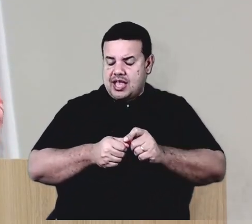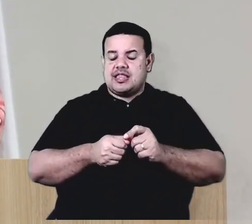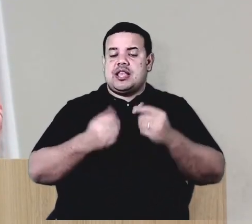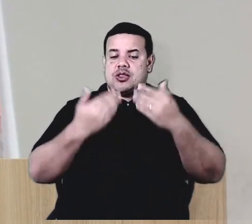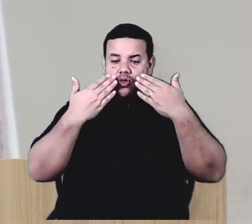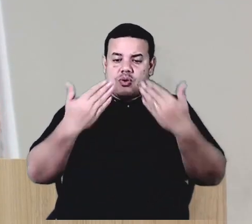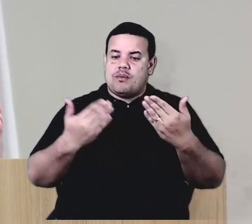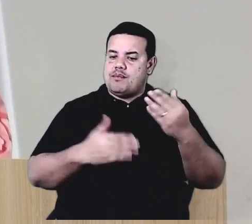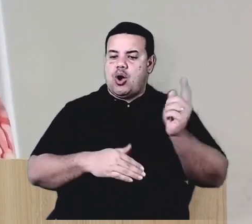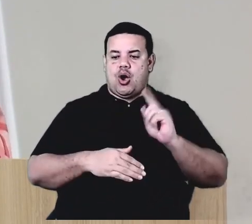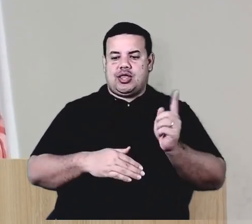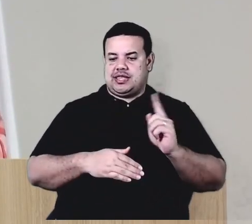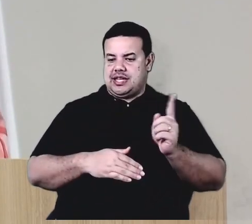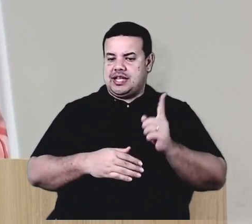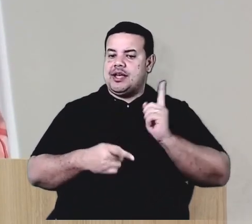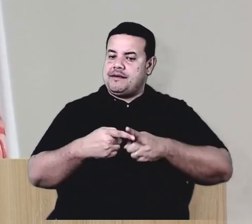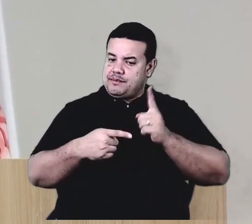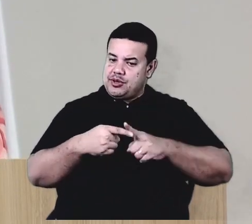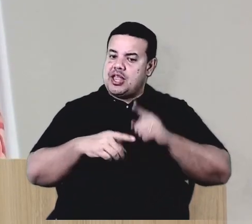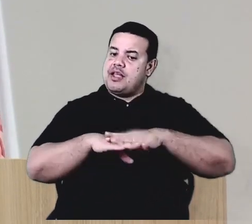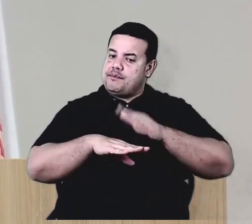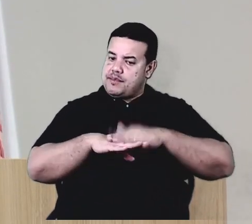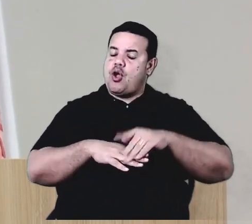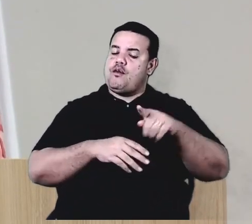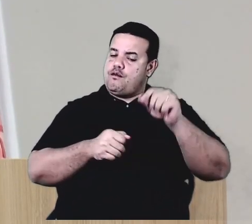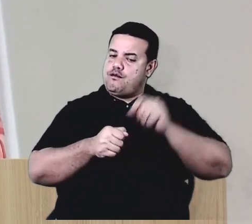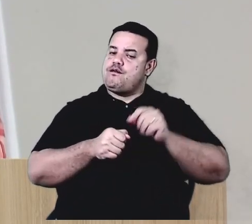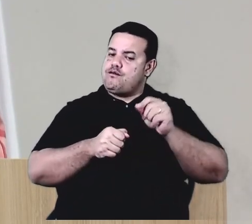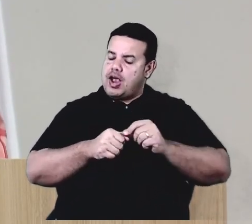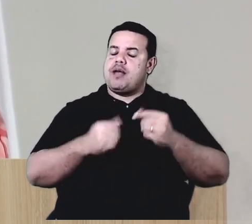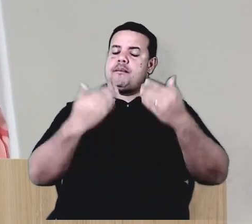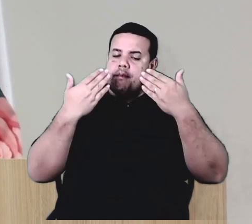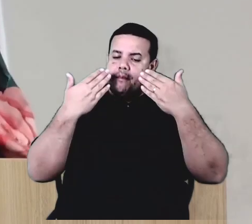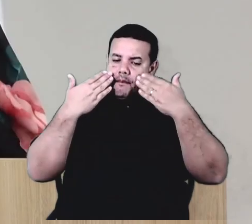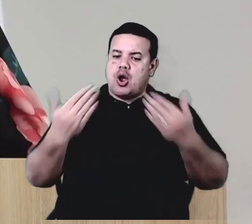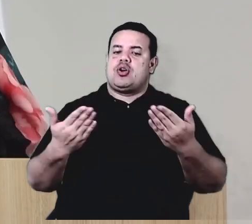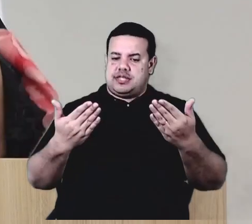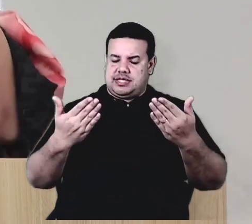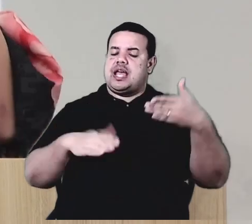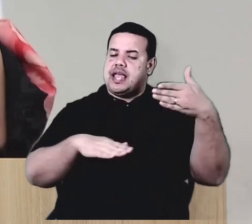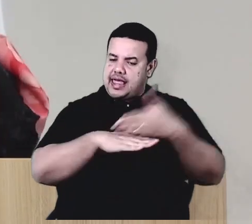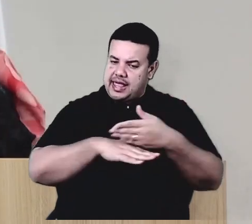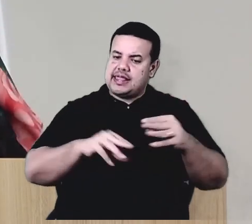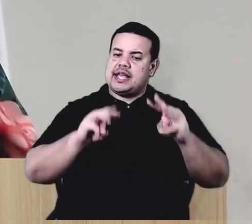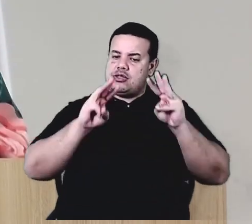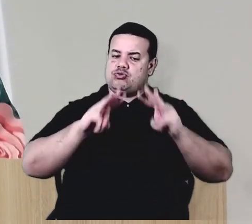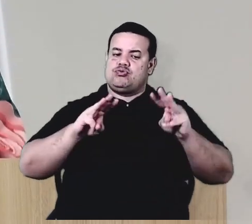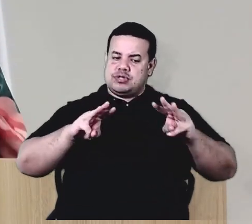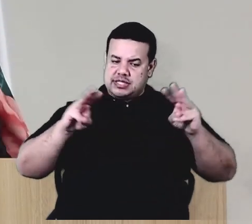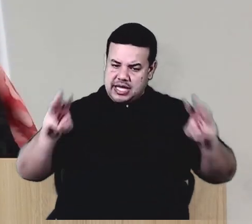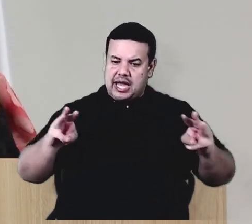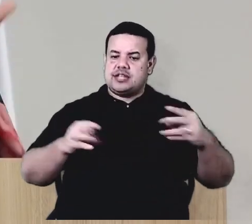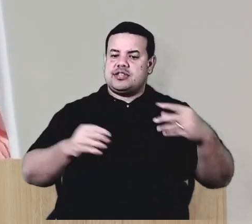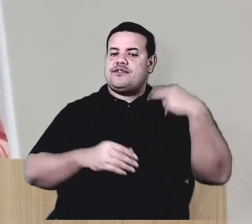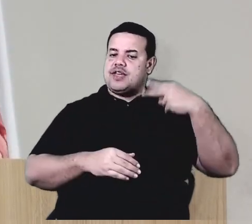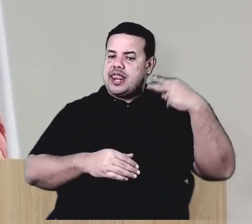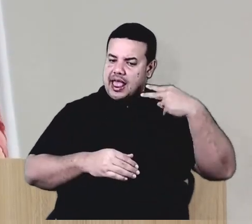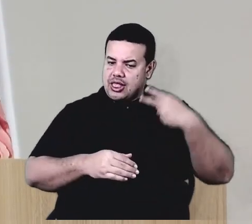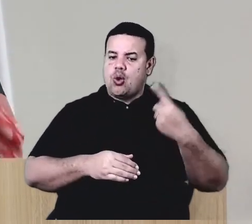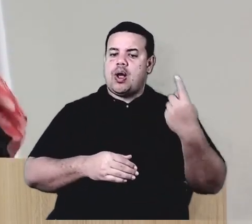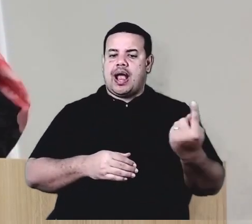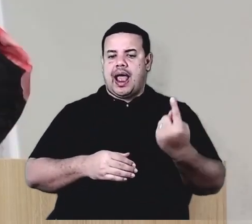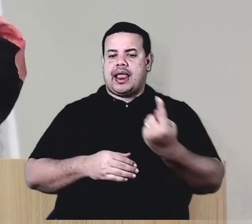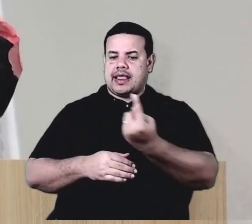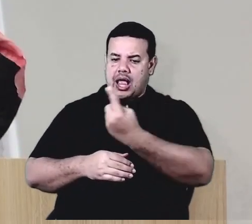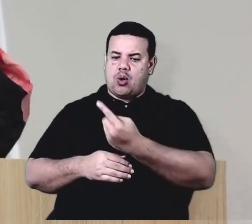Porque quando você faz, você mostra. Entre no site da Câmara, olhem vereador por vereador, acompanhem o